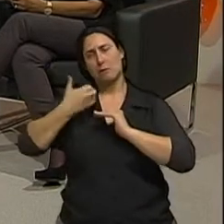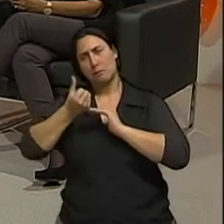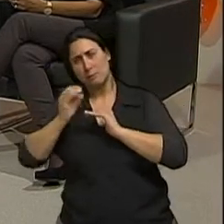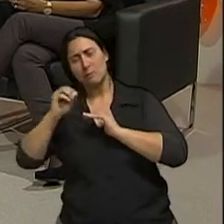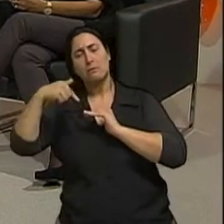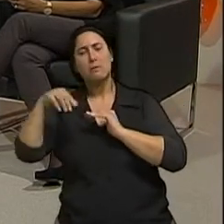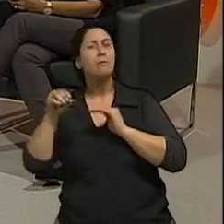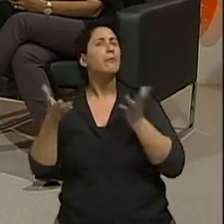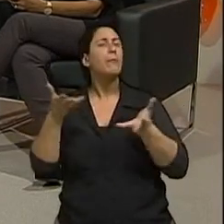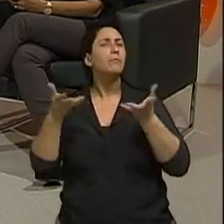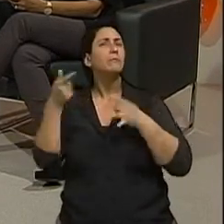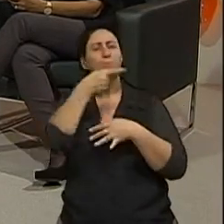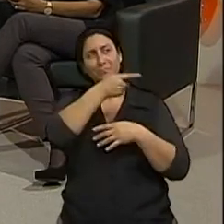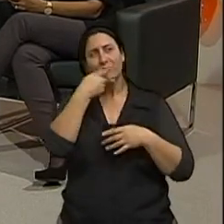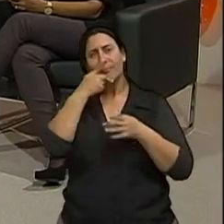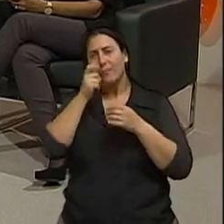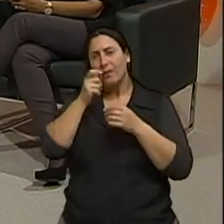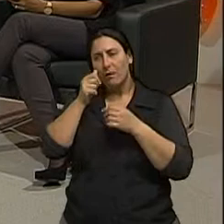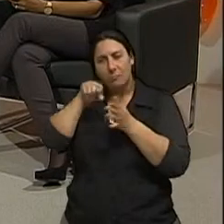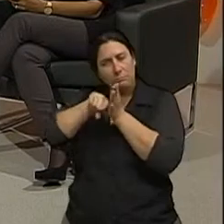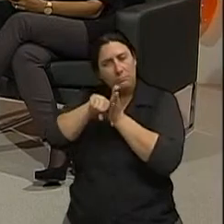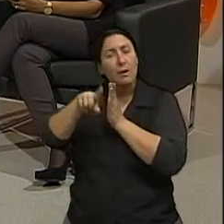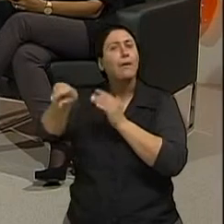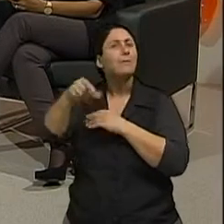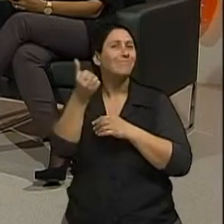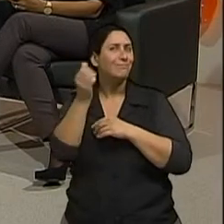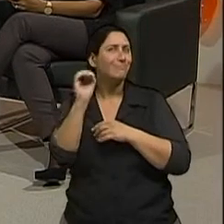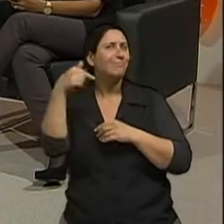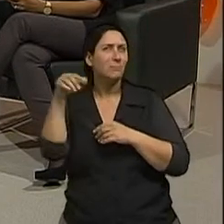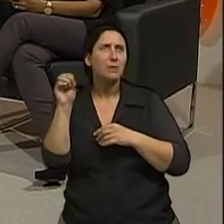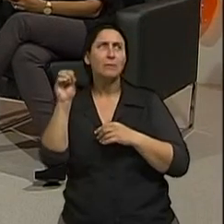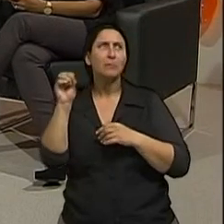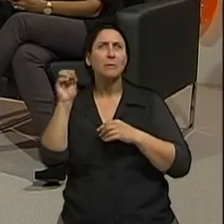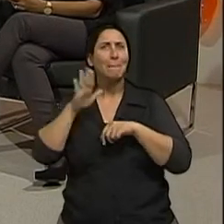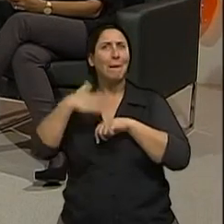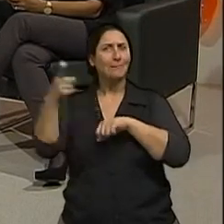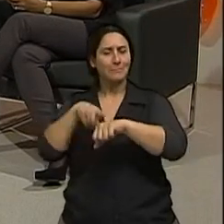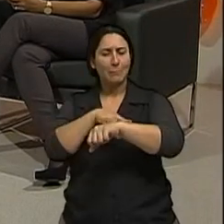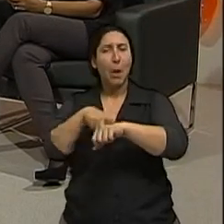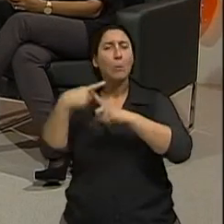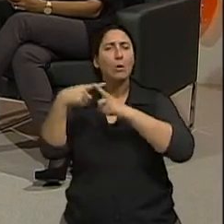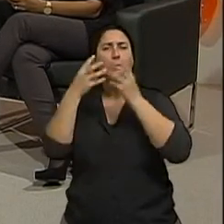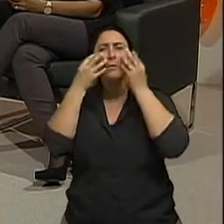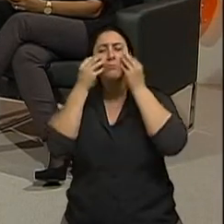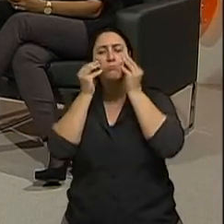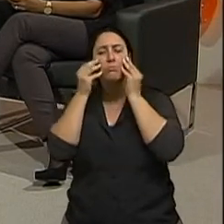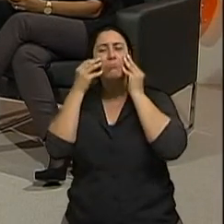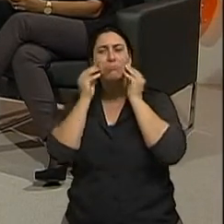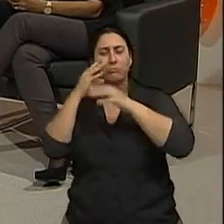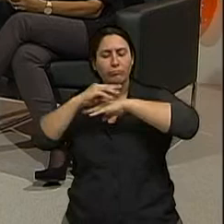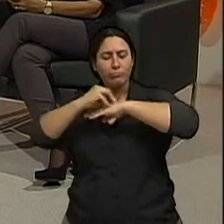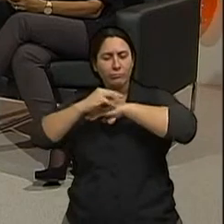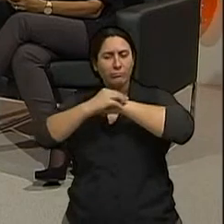outros especialistas tem que ser muito mais acurado porque essa pessoa a pele está se modificando também né